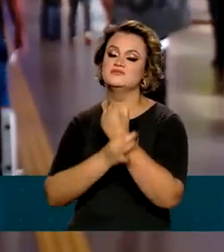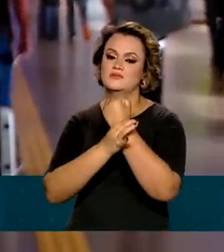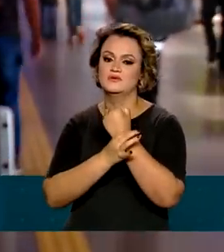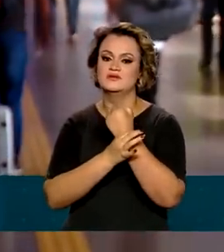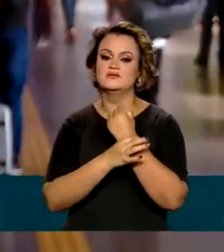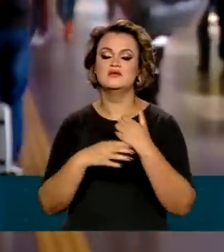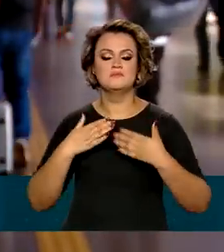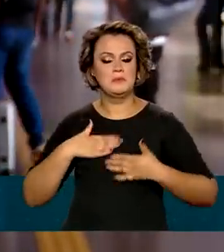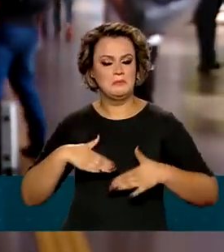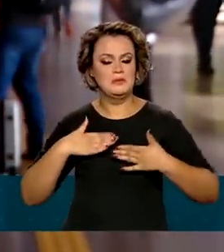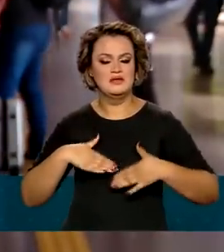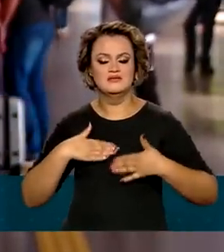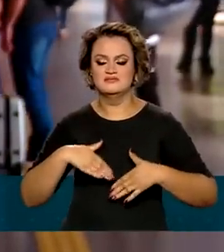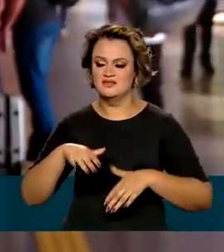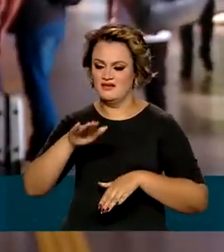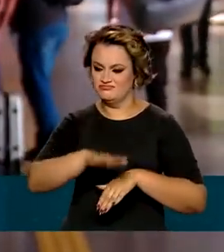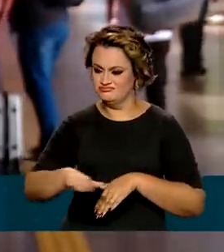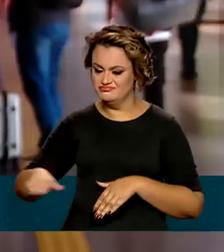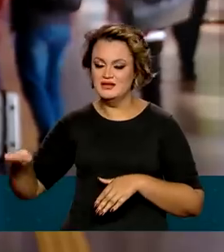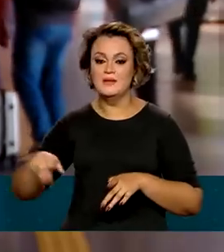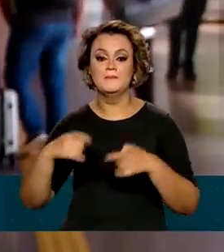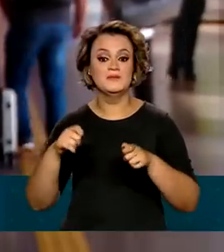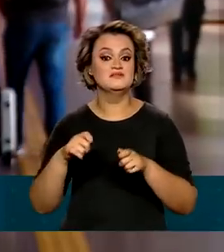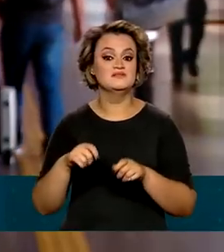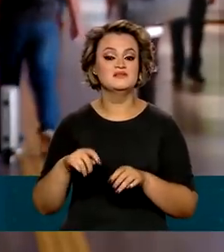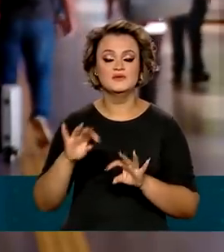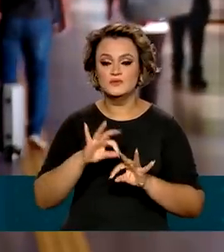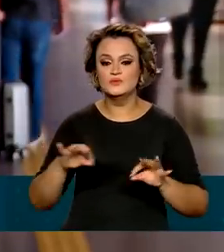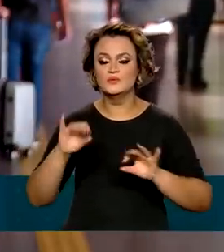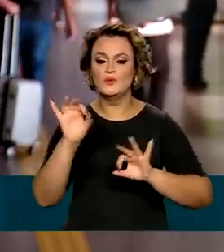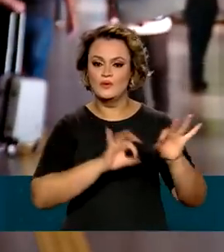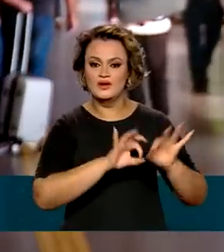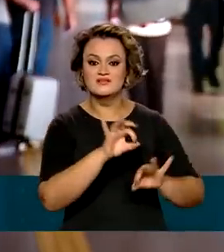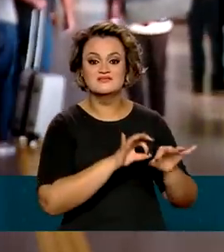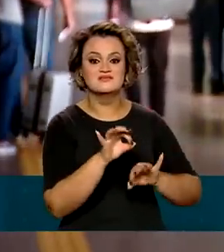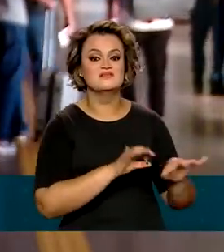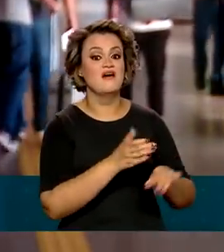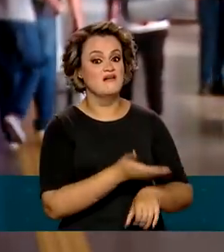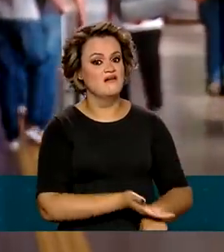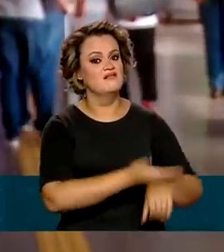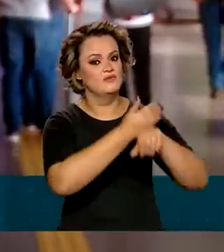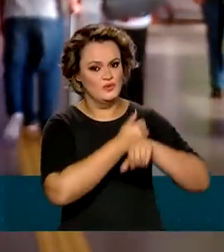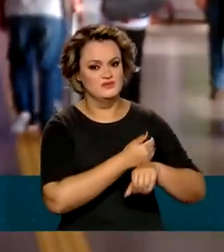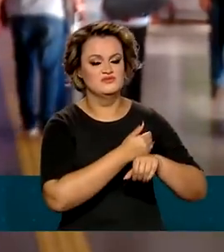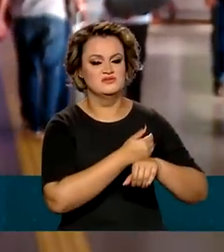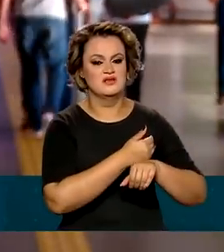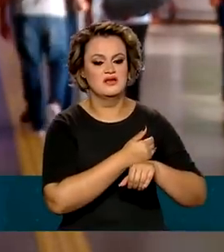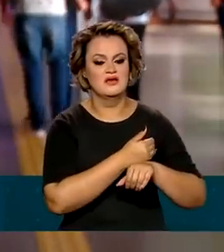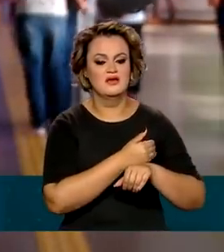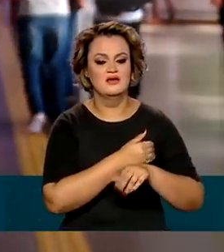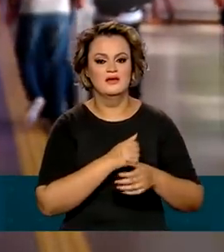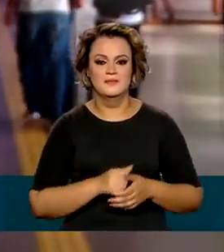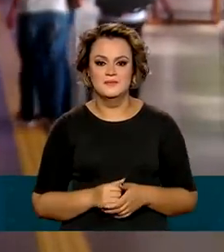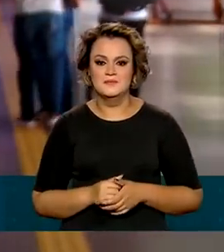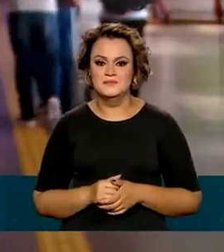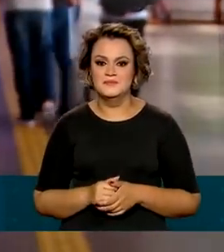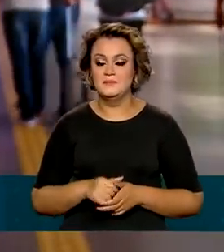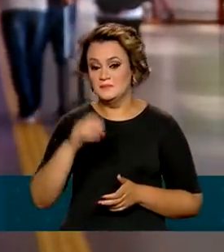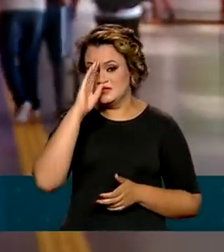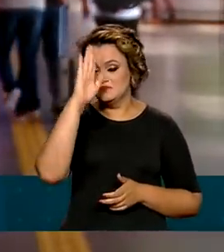para o bem-estar dos pequenos, é preciso que tudo esteja organizado previamente, antes do embarque,